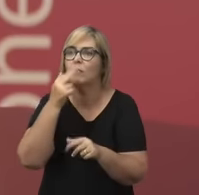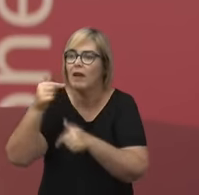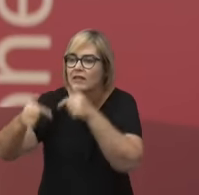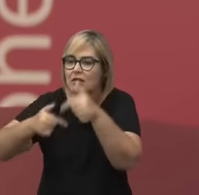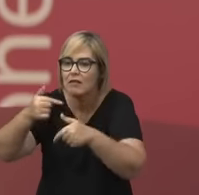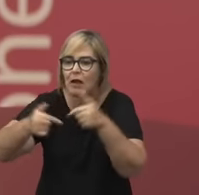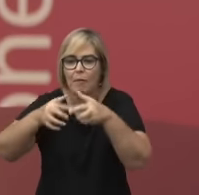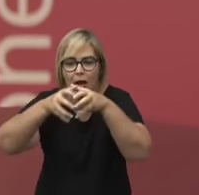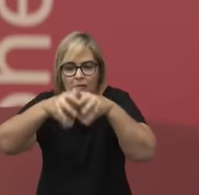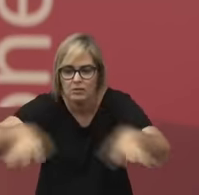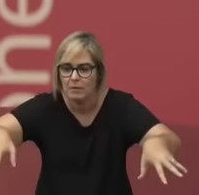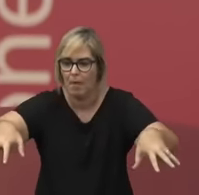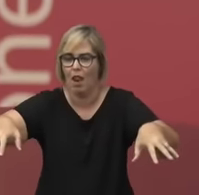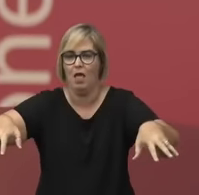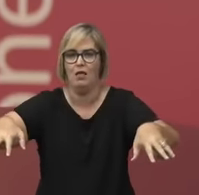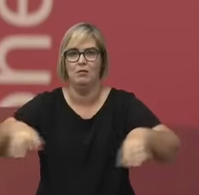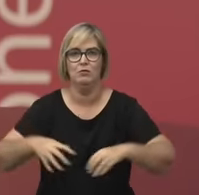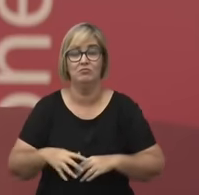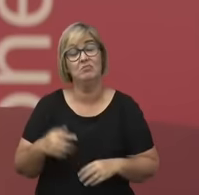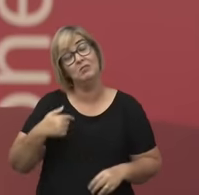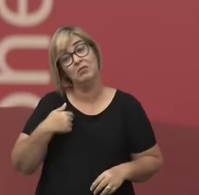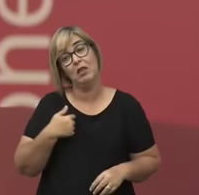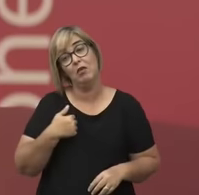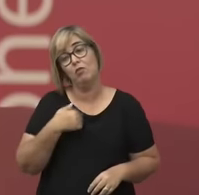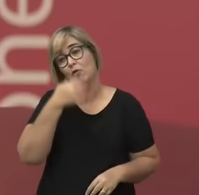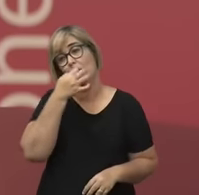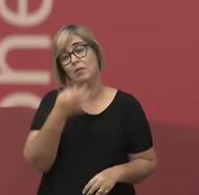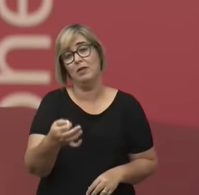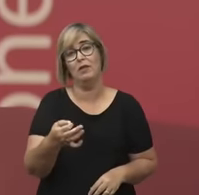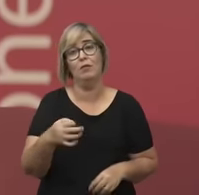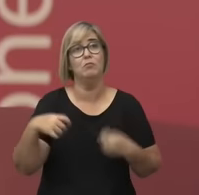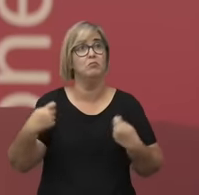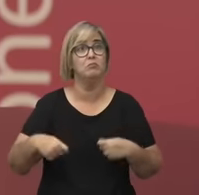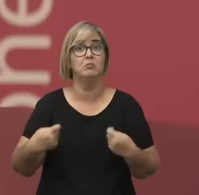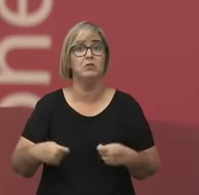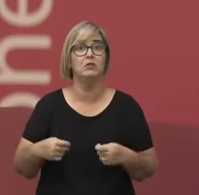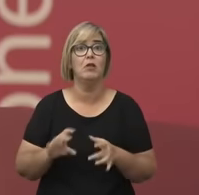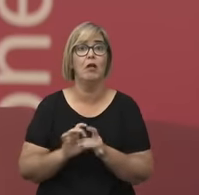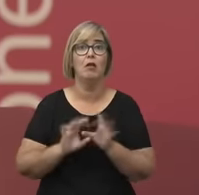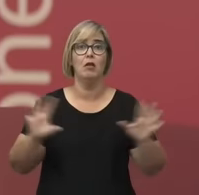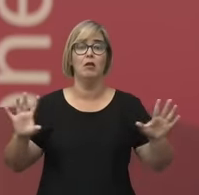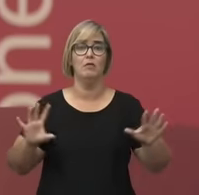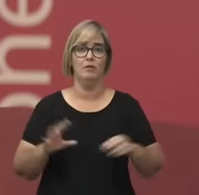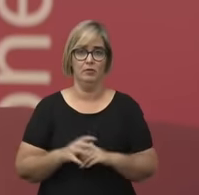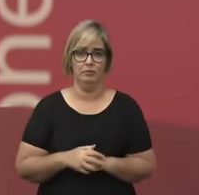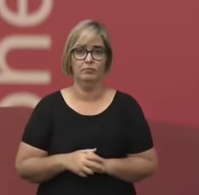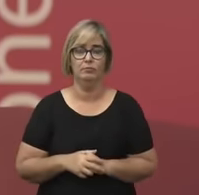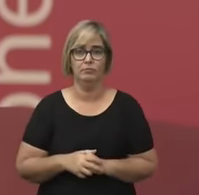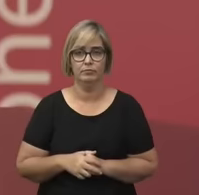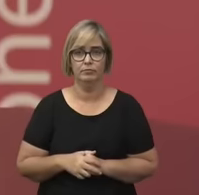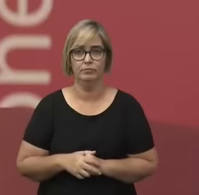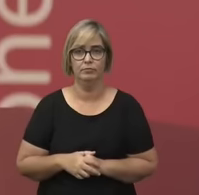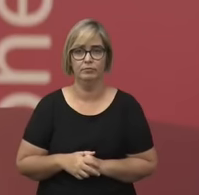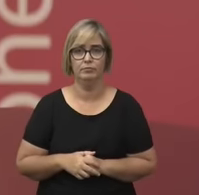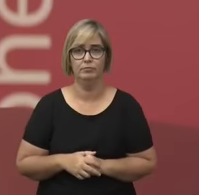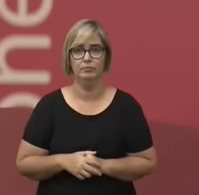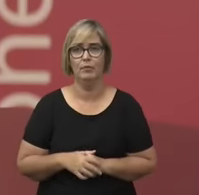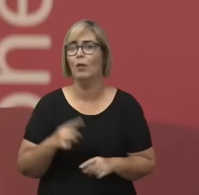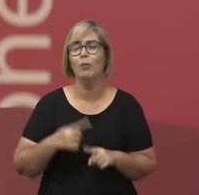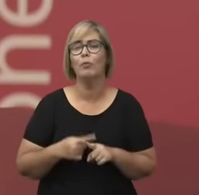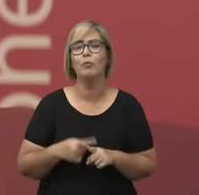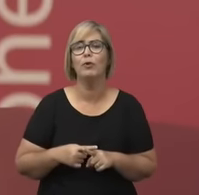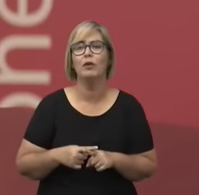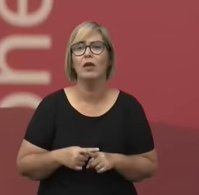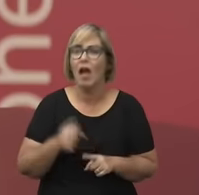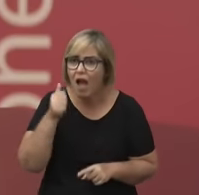gênero que, a meu ver, deve ser subvertida em tóton, porque quem disse que a mulher não pode ser